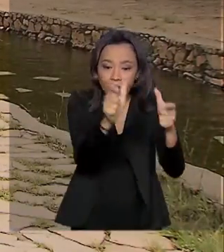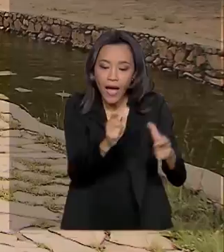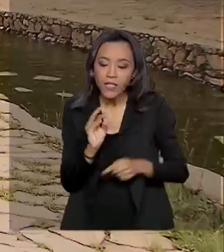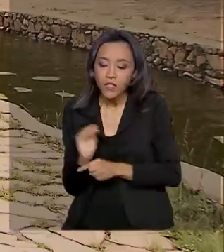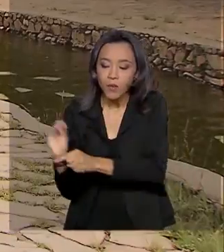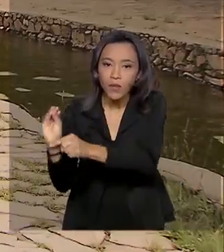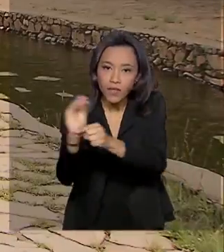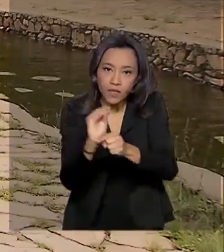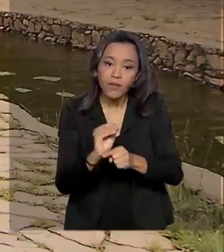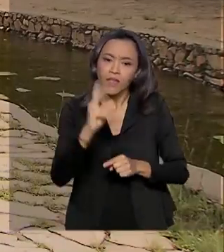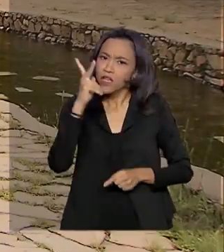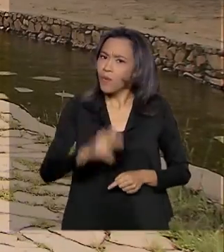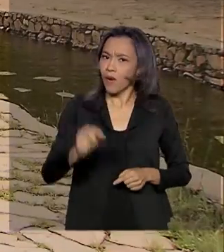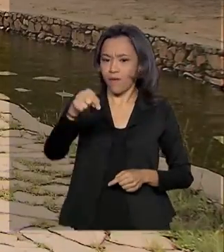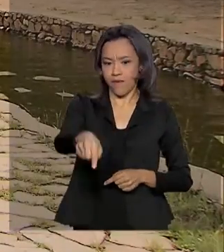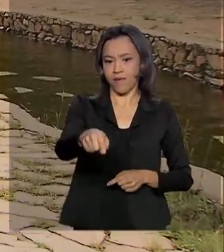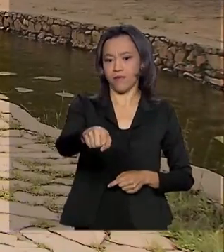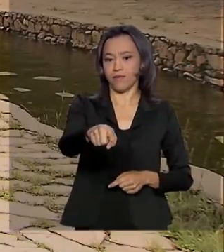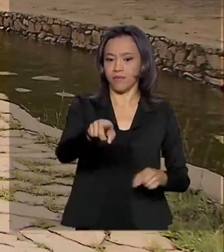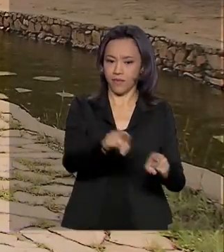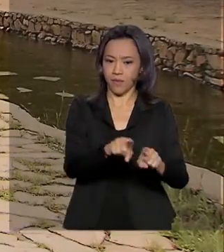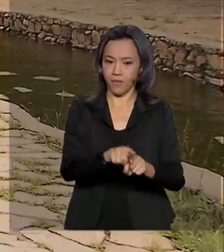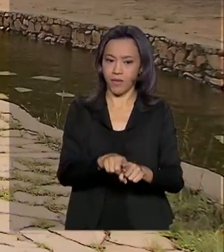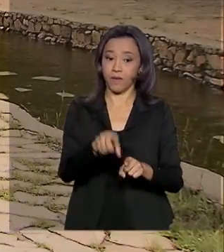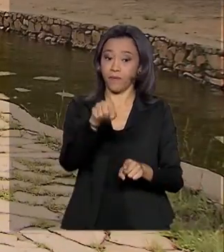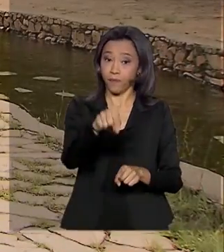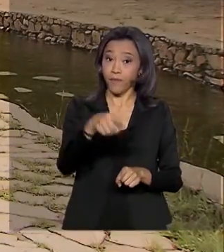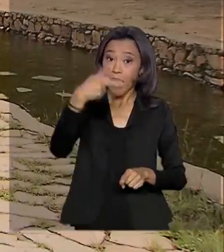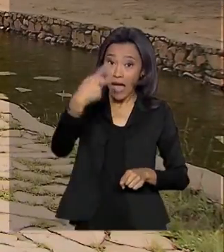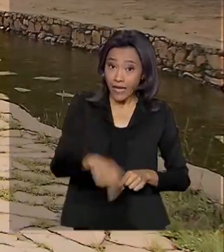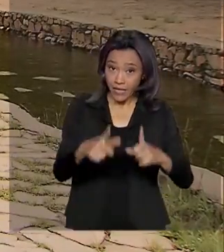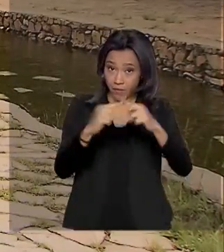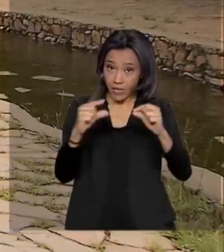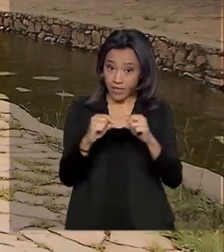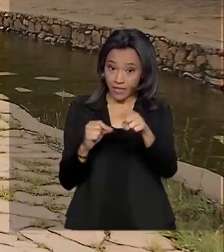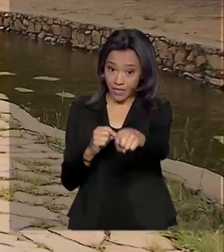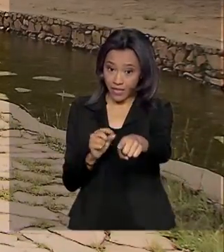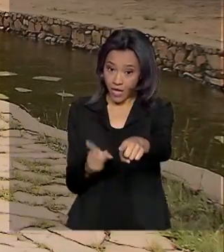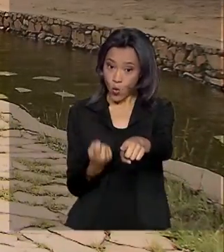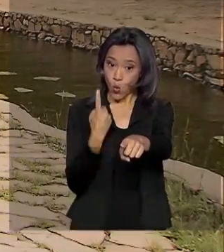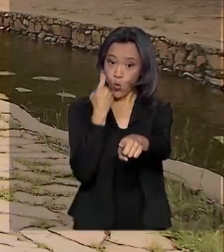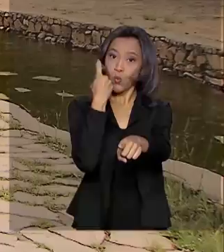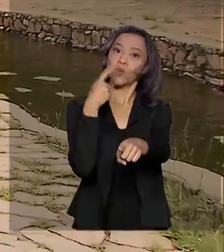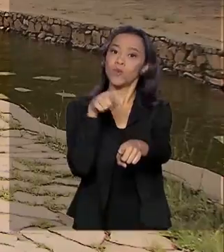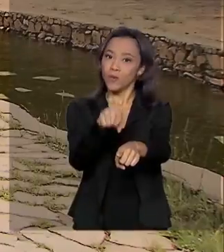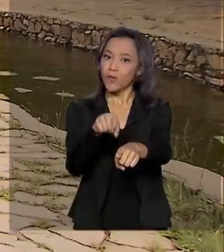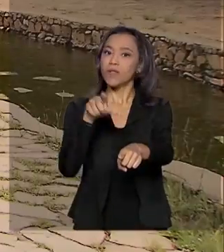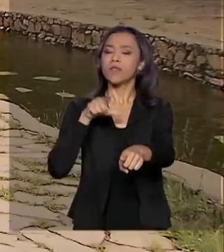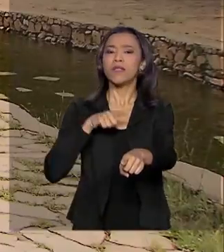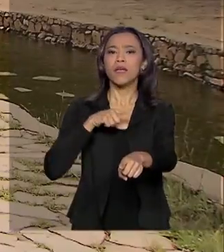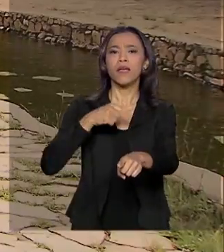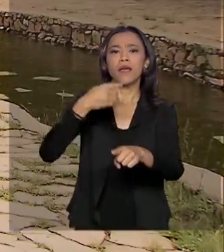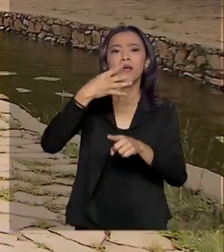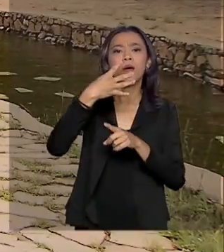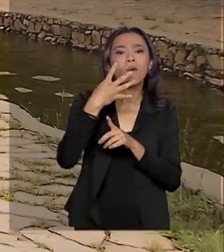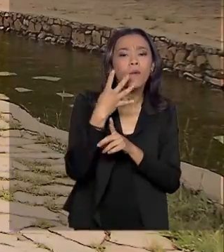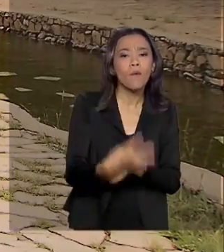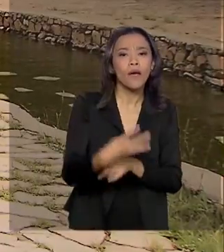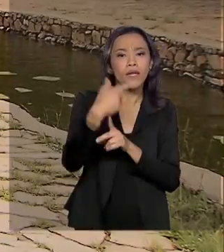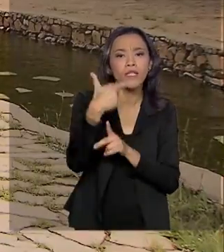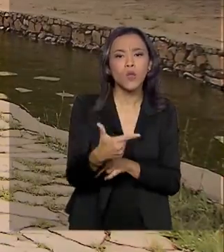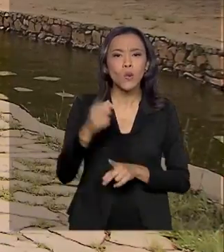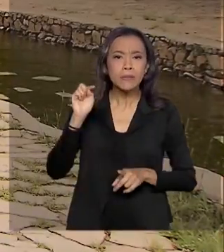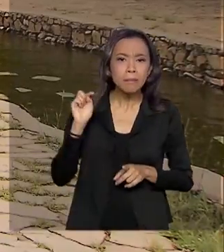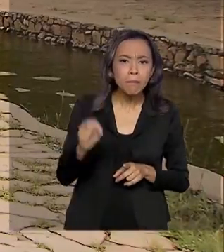parques, como este aqui. O Parque Nacional de Brasília, único em área urbana, com 42 mil hectares